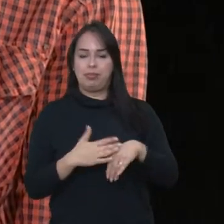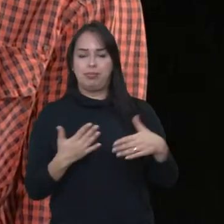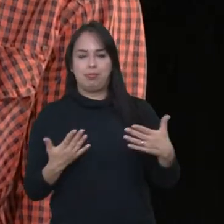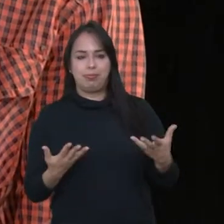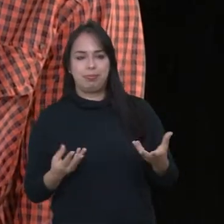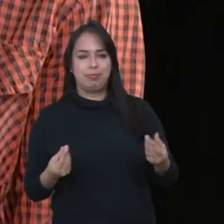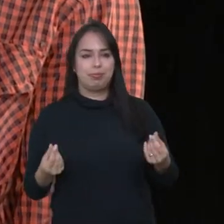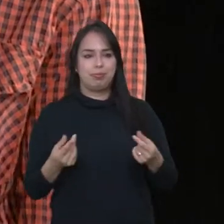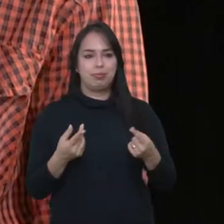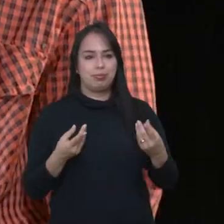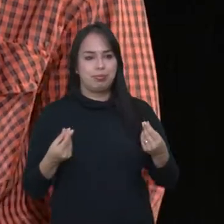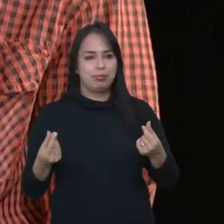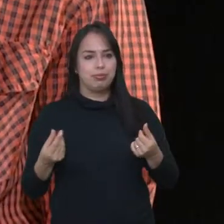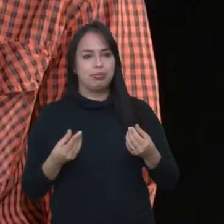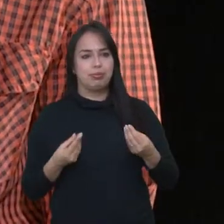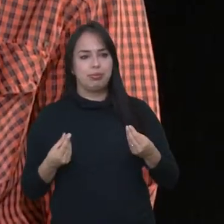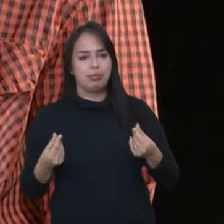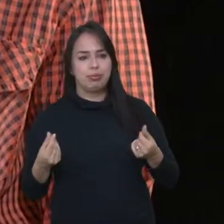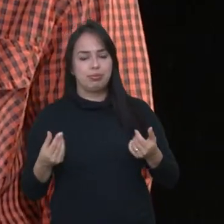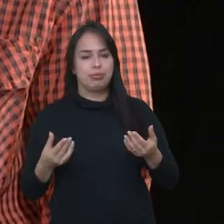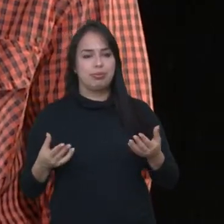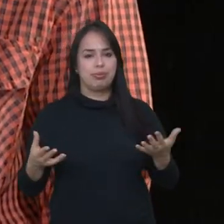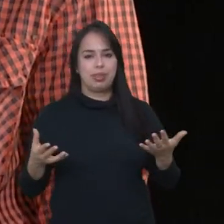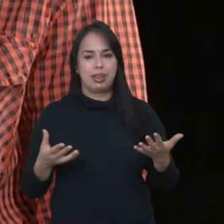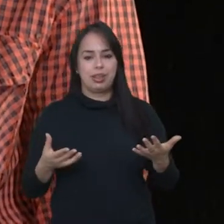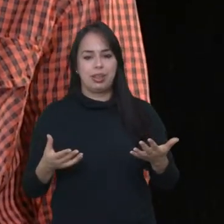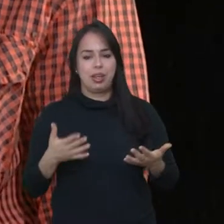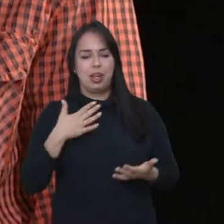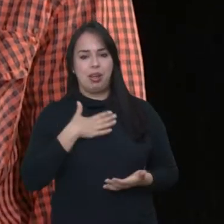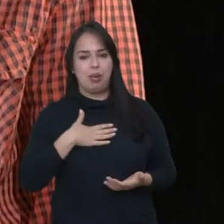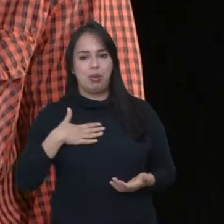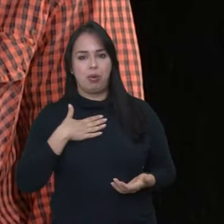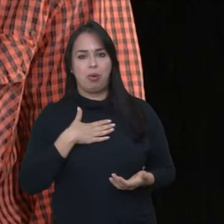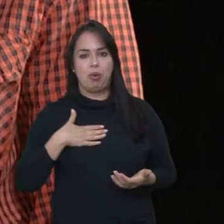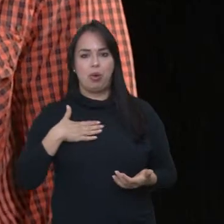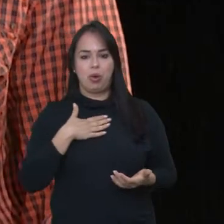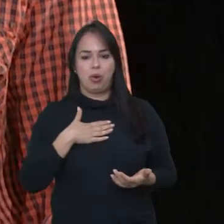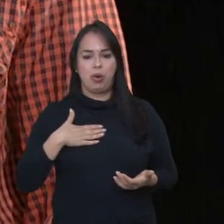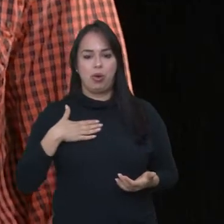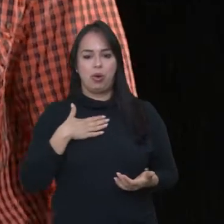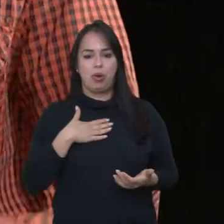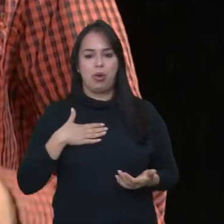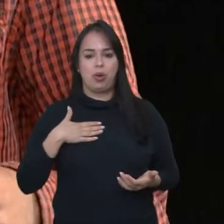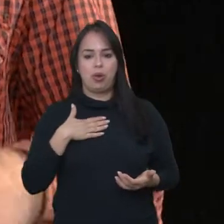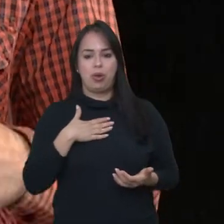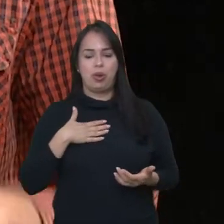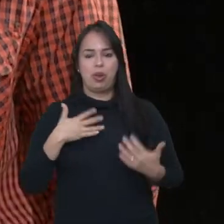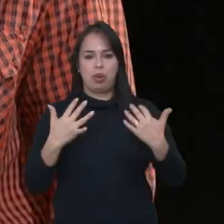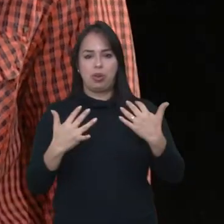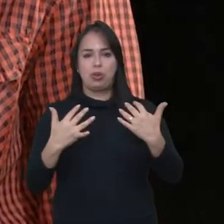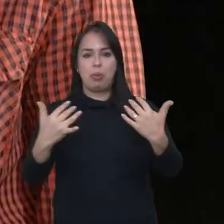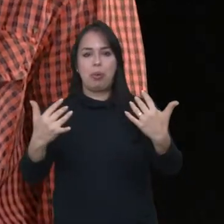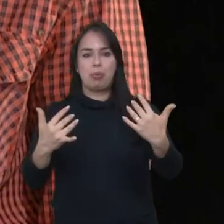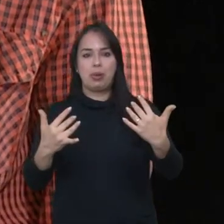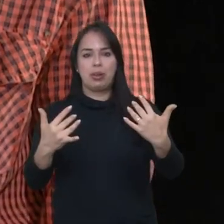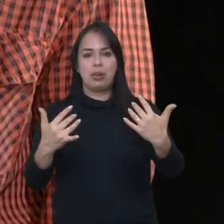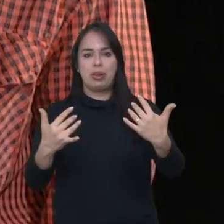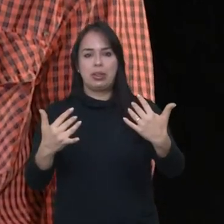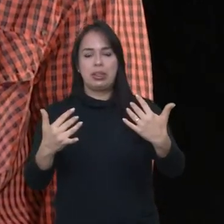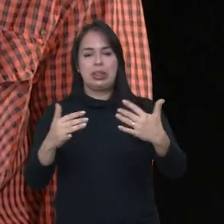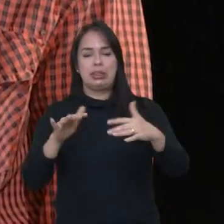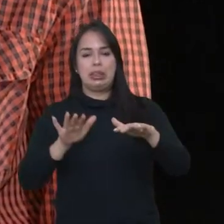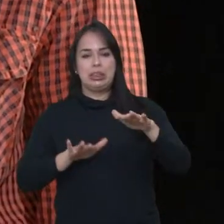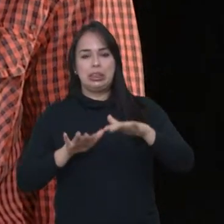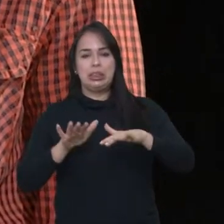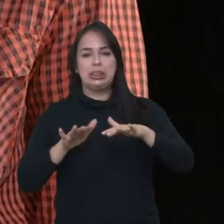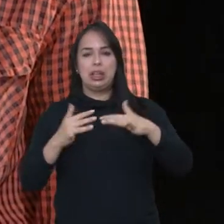tipo, isso é uma coisa, eu acho que quanto mais eu gosto de fazer públicos difíceis pra você, mas, tipo, tem público